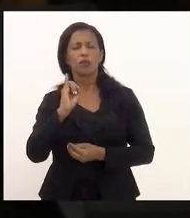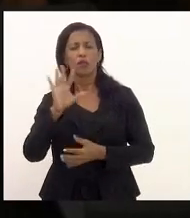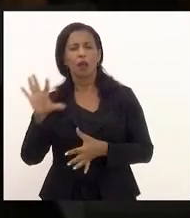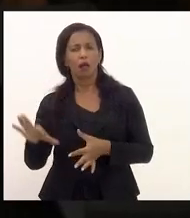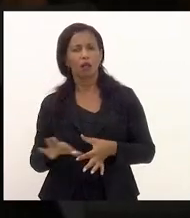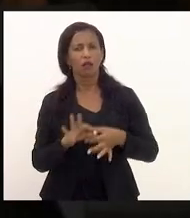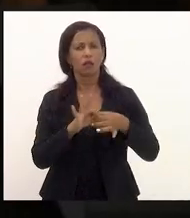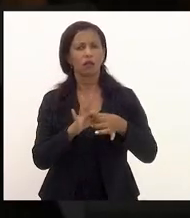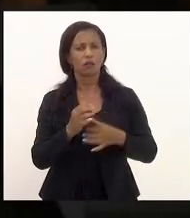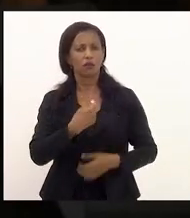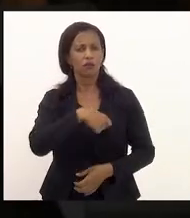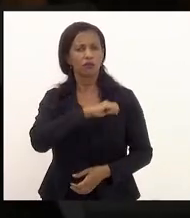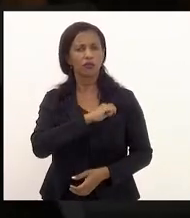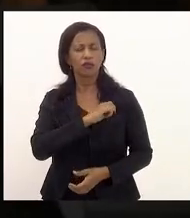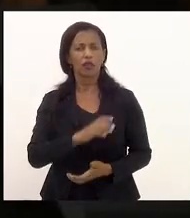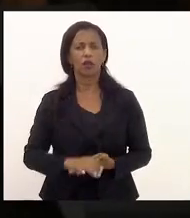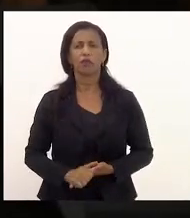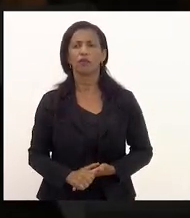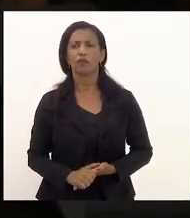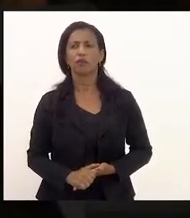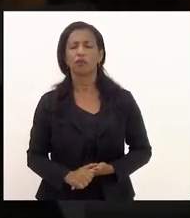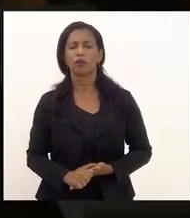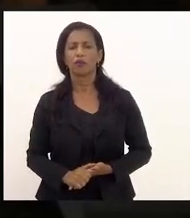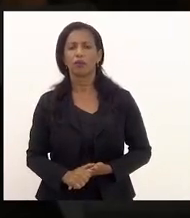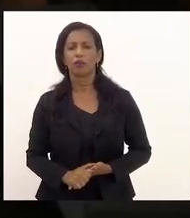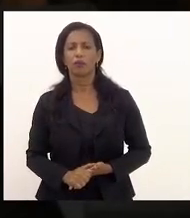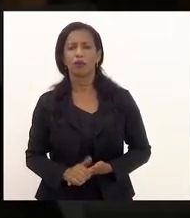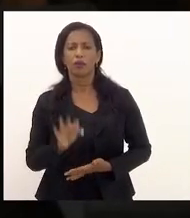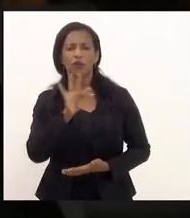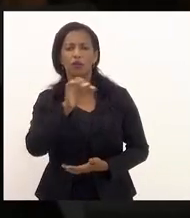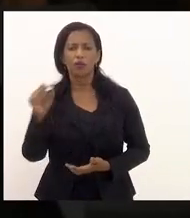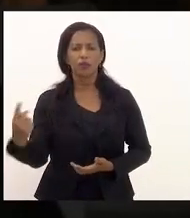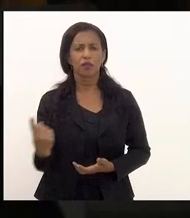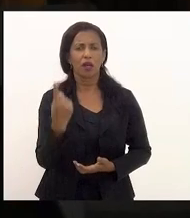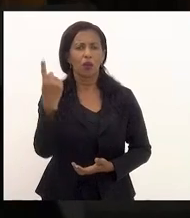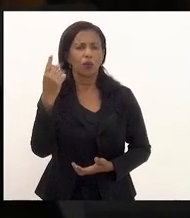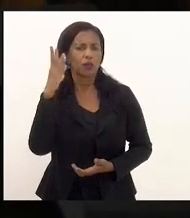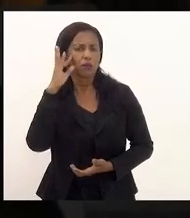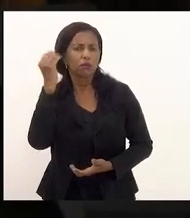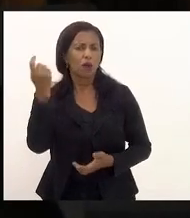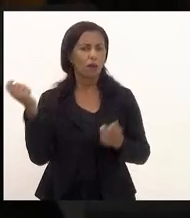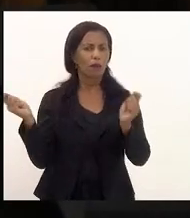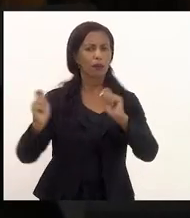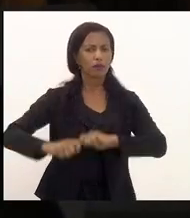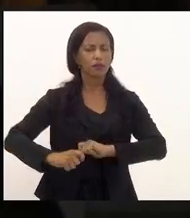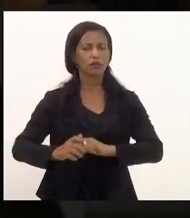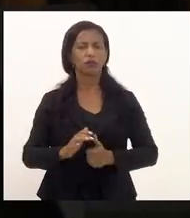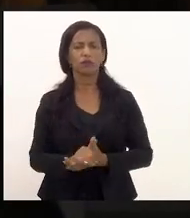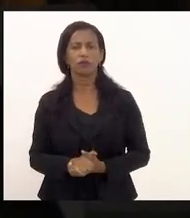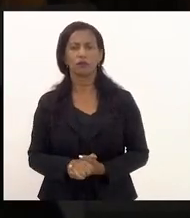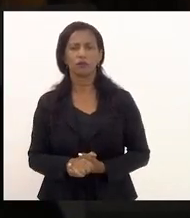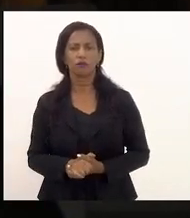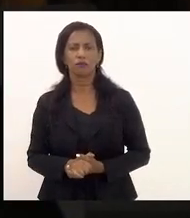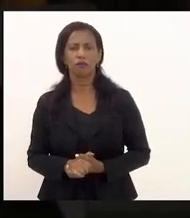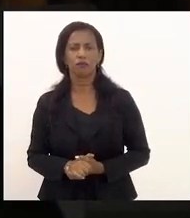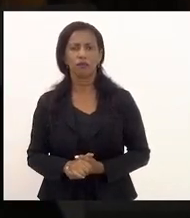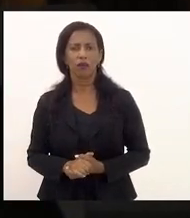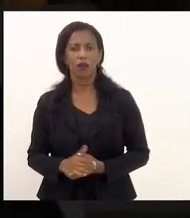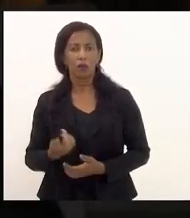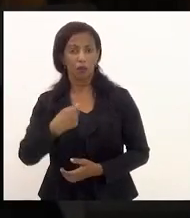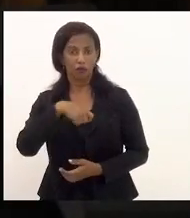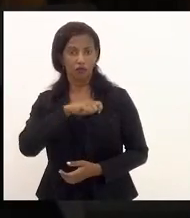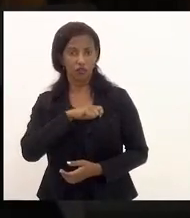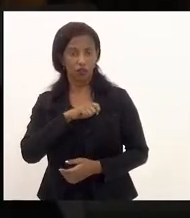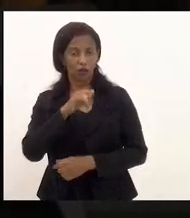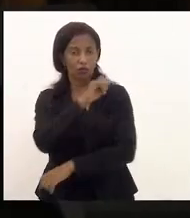regime de recuperação fiscal fosse a única solução possível para a situação fiscal do